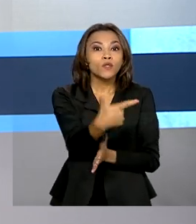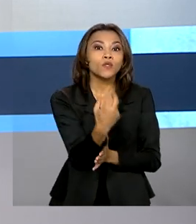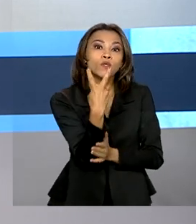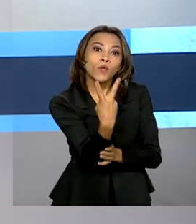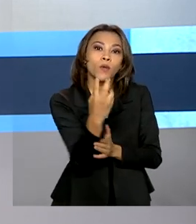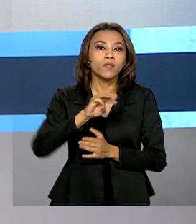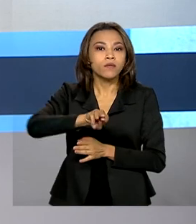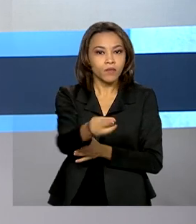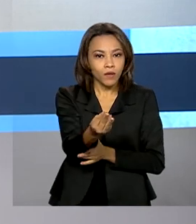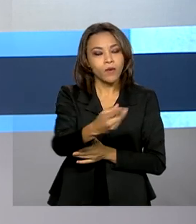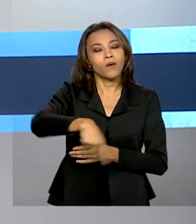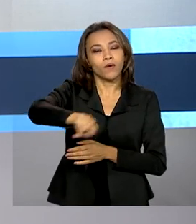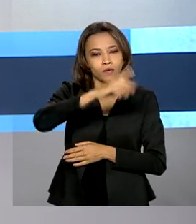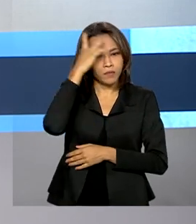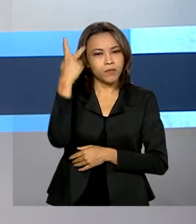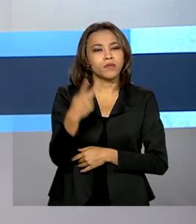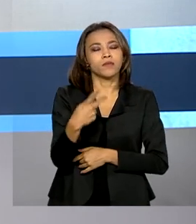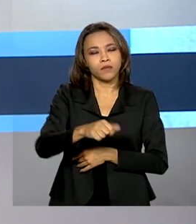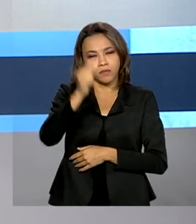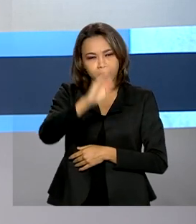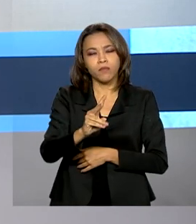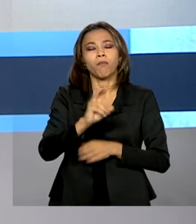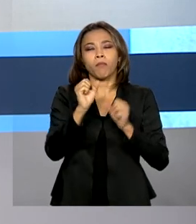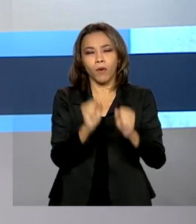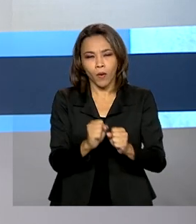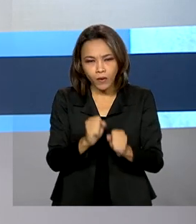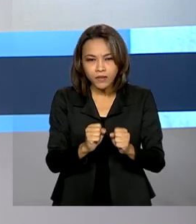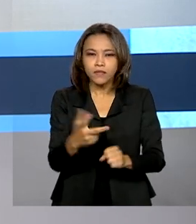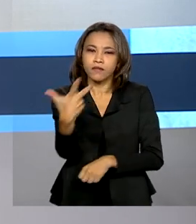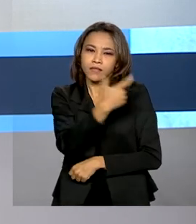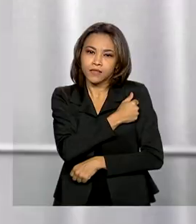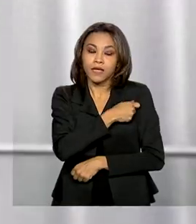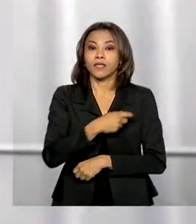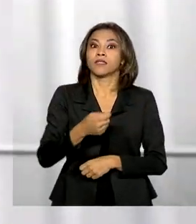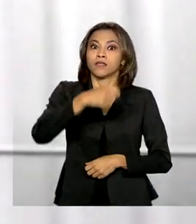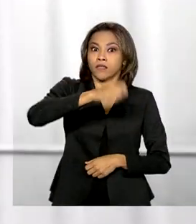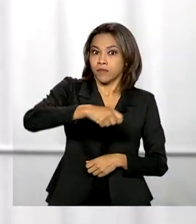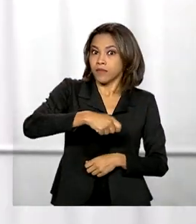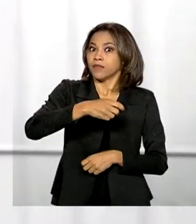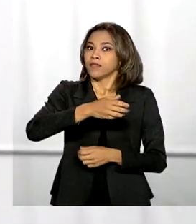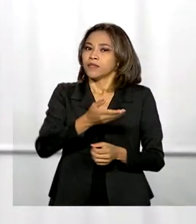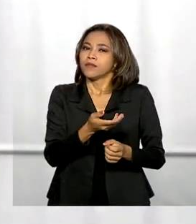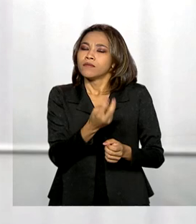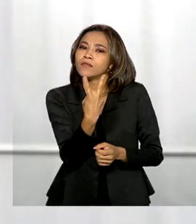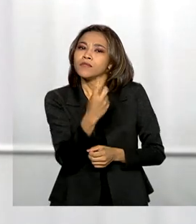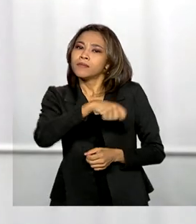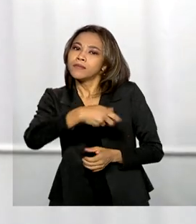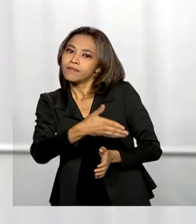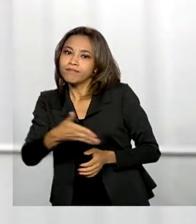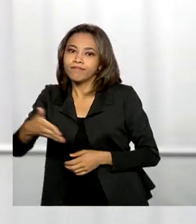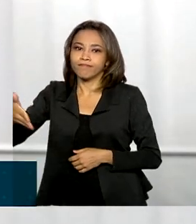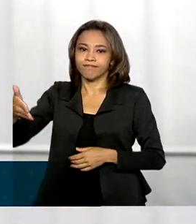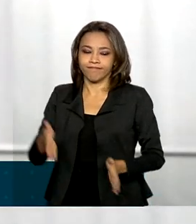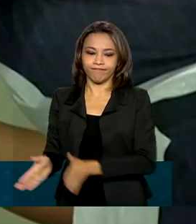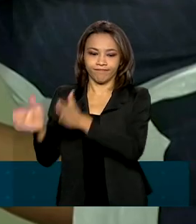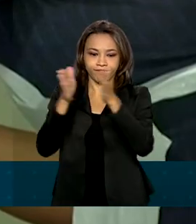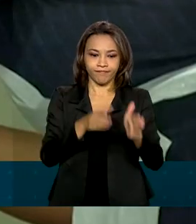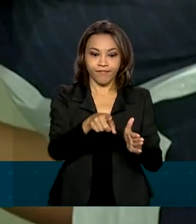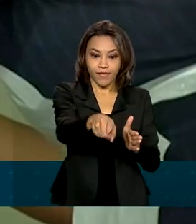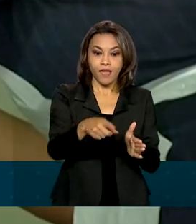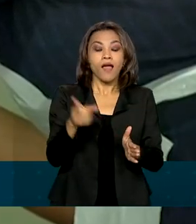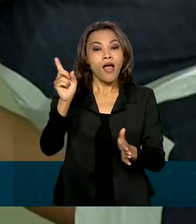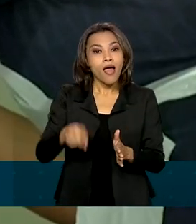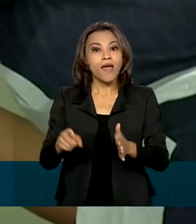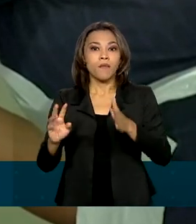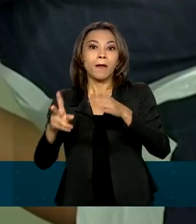brasileiros podem ser vacinados nos três primeiros meses do ano que vem. A vacina da Pfizer é uma das quatro que estão sendo